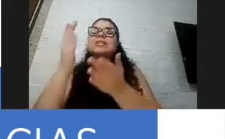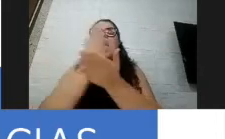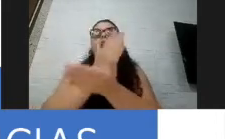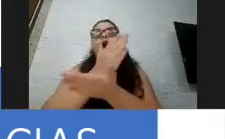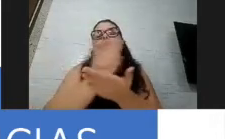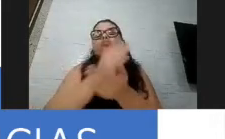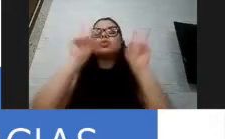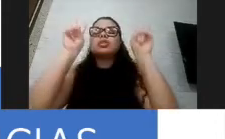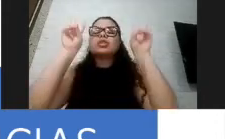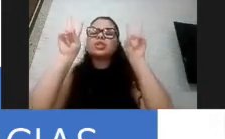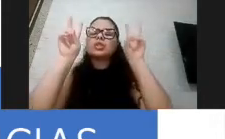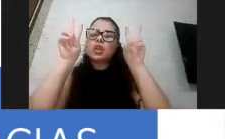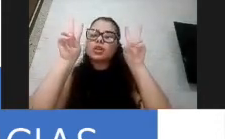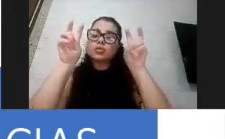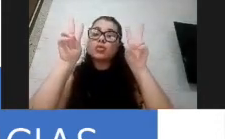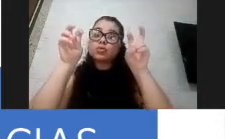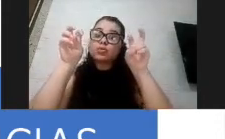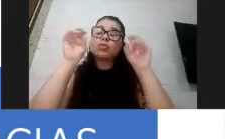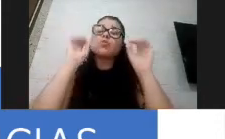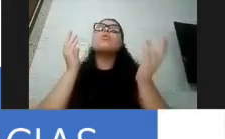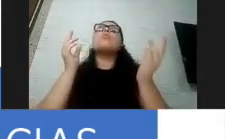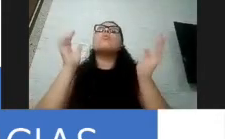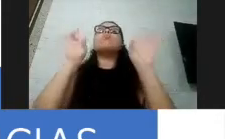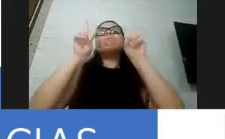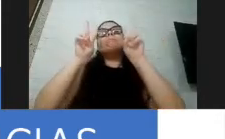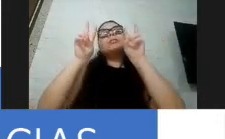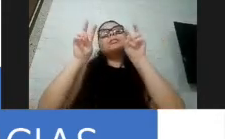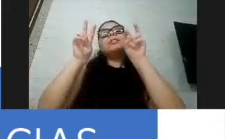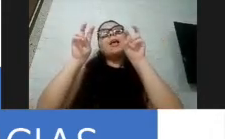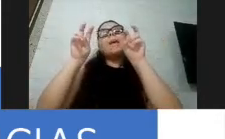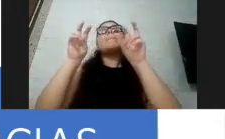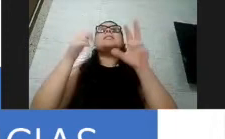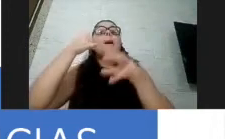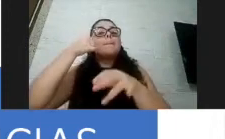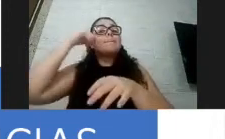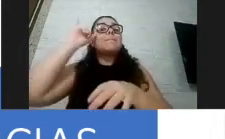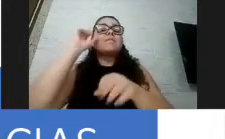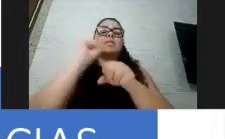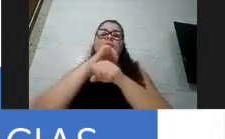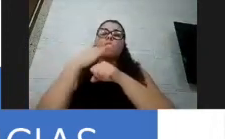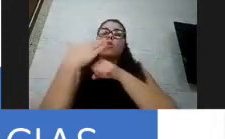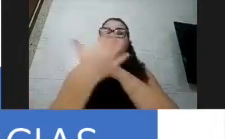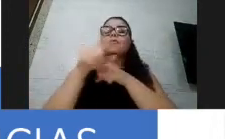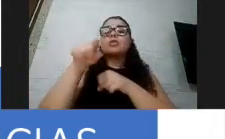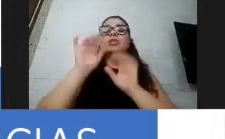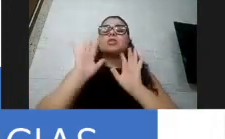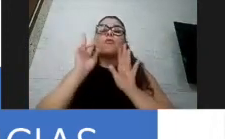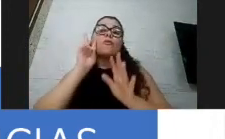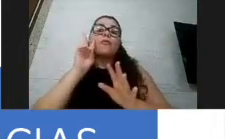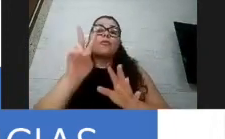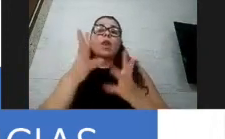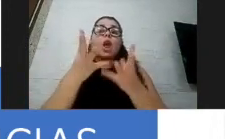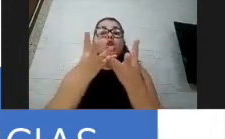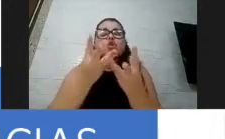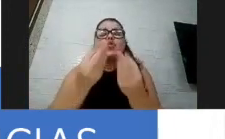relacionados à prevenção e à COVID. Vocês vão perceber que muitas informações são mais relacionadas à